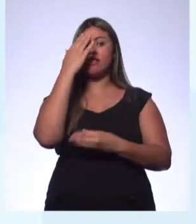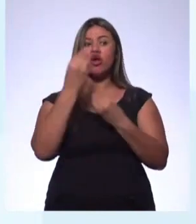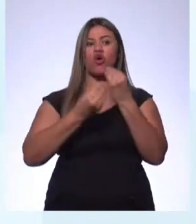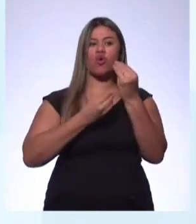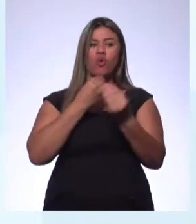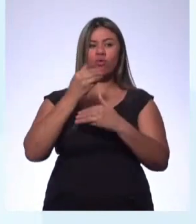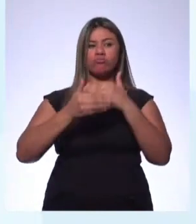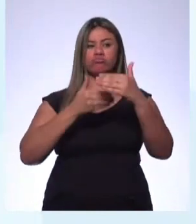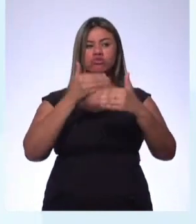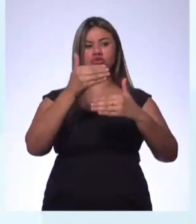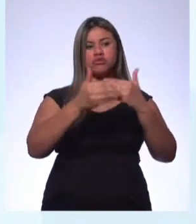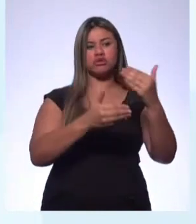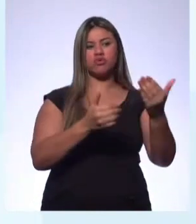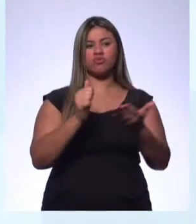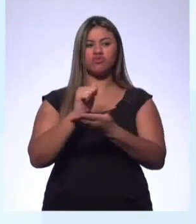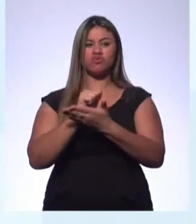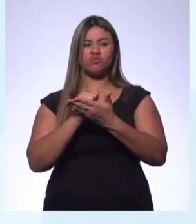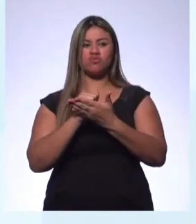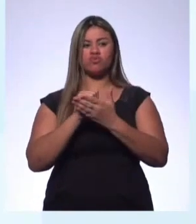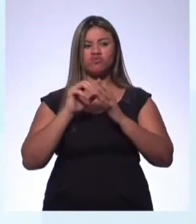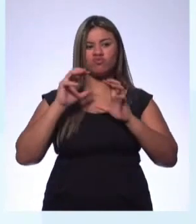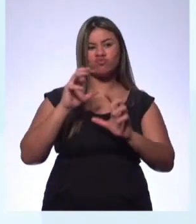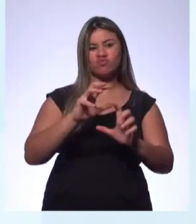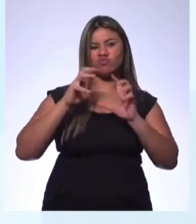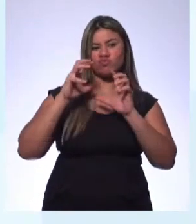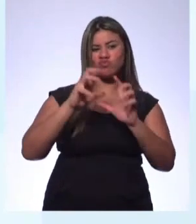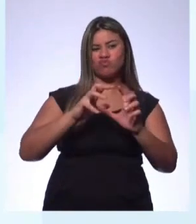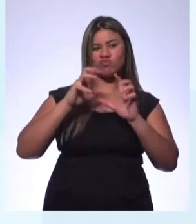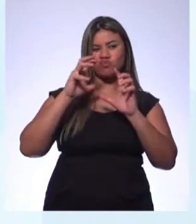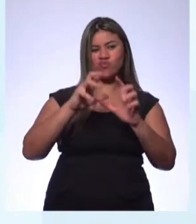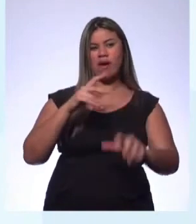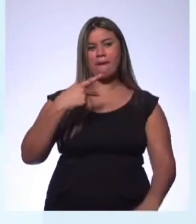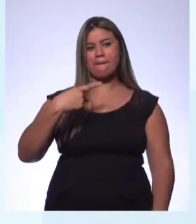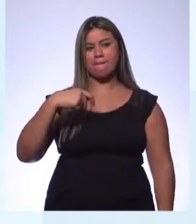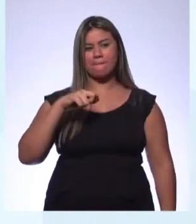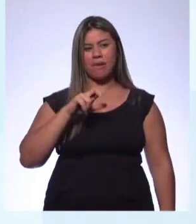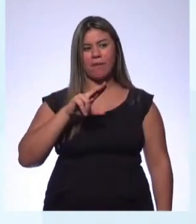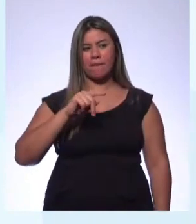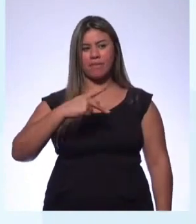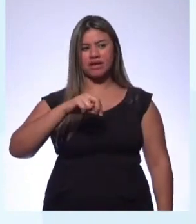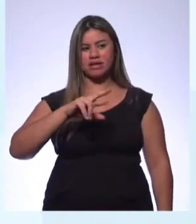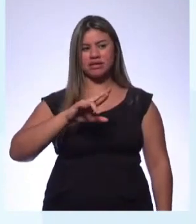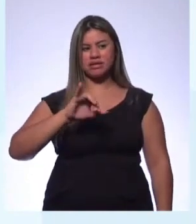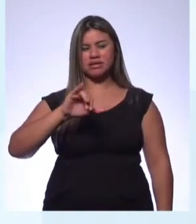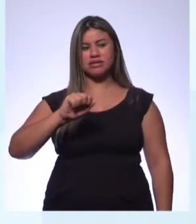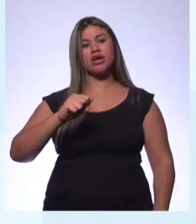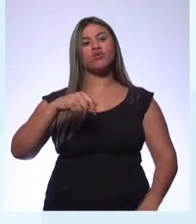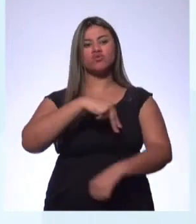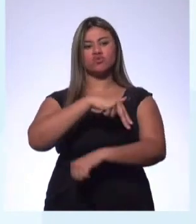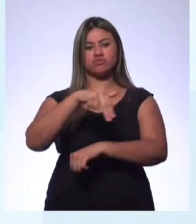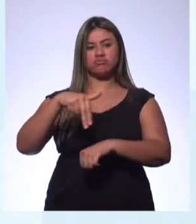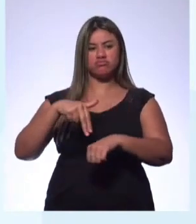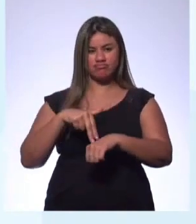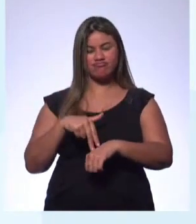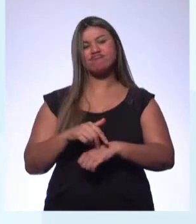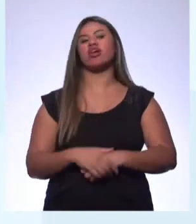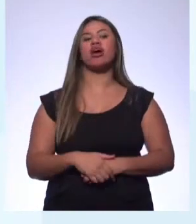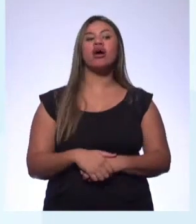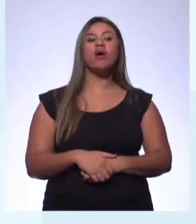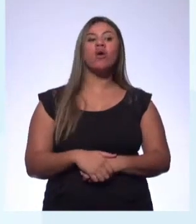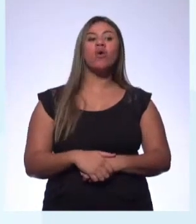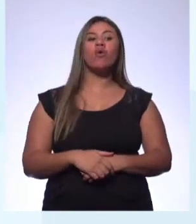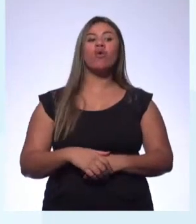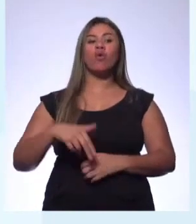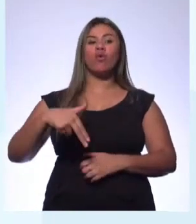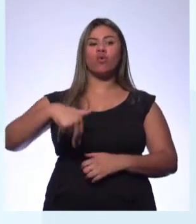os processos de manipulação, opressão e palperização de uma assim chamada nação. Em tempos, o